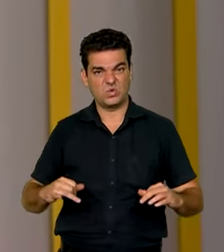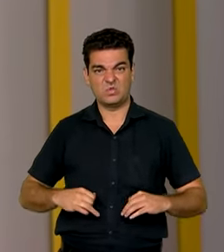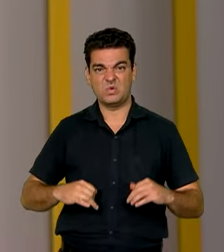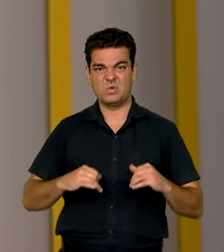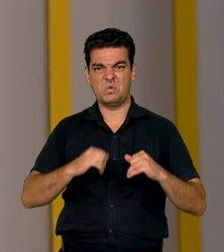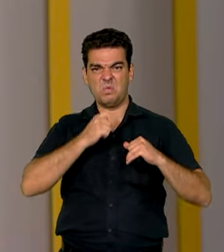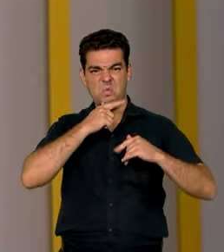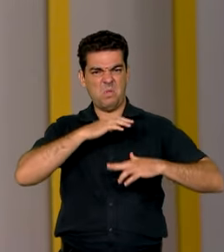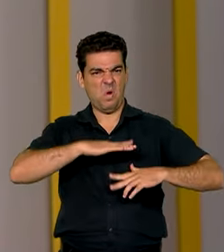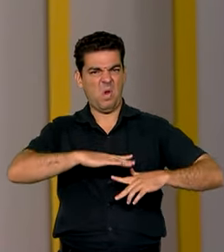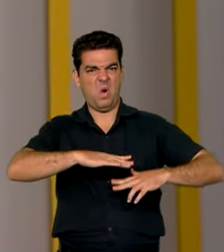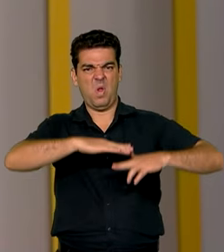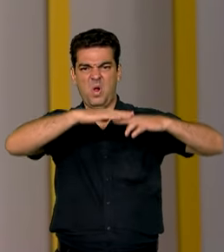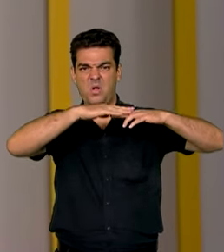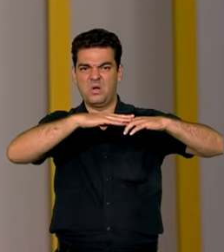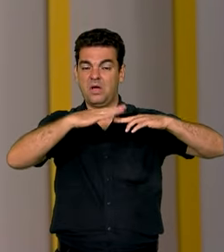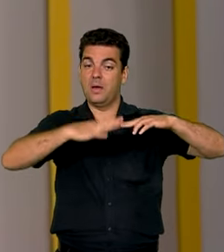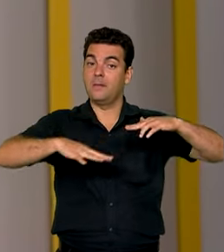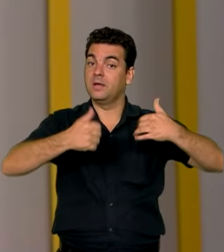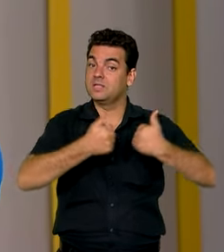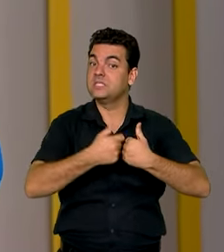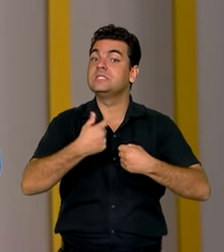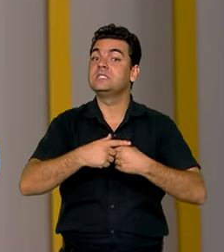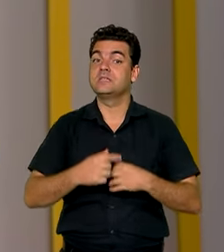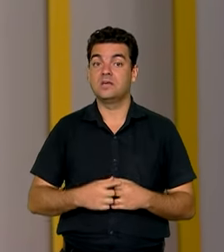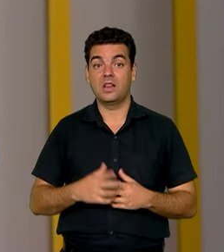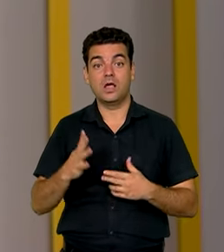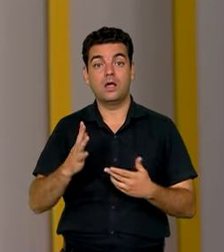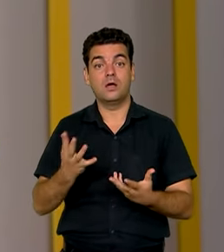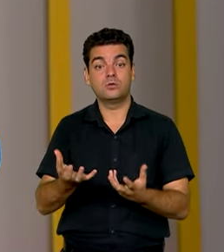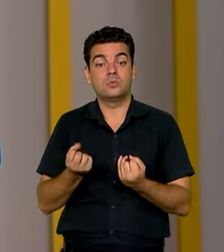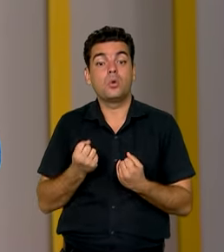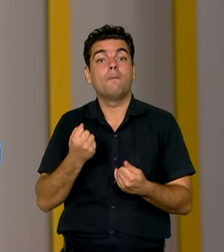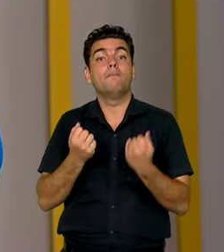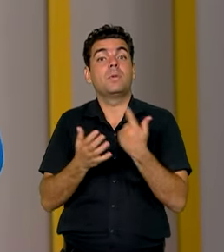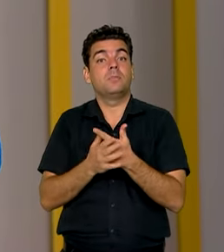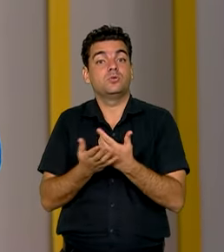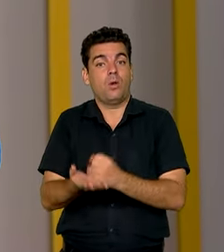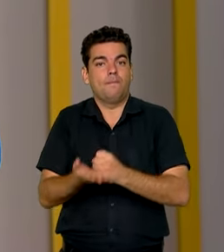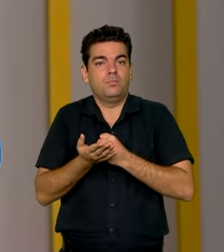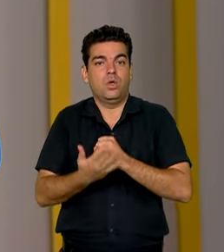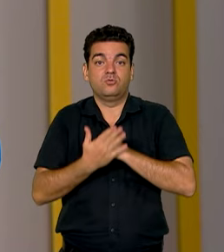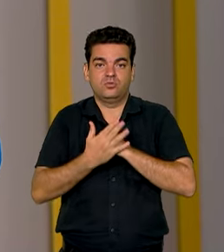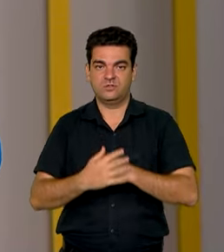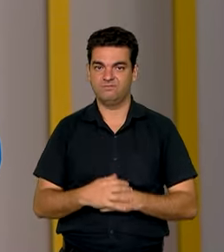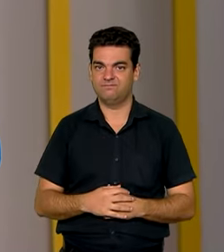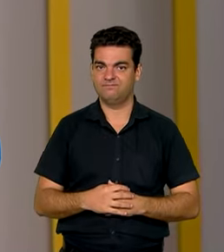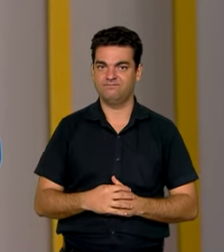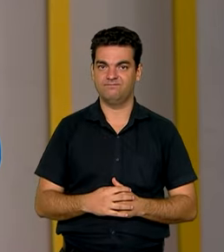afundamento do solo em regiões da cidade, começaram a receber hoje o pagamento do benefício.